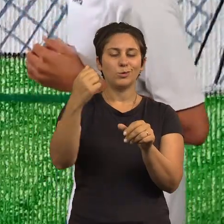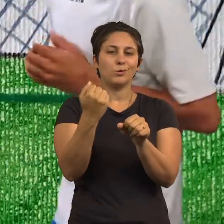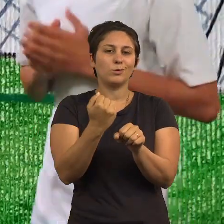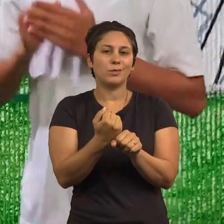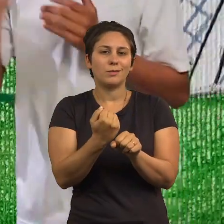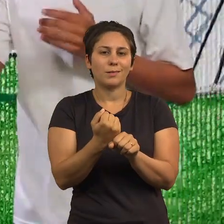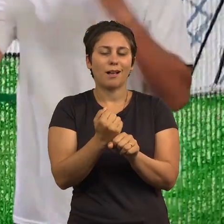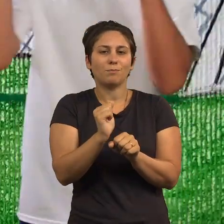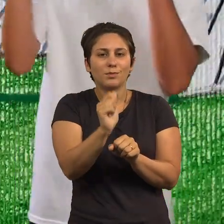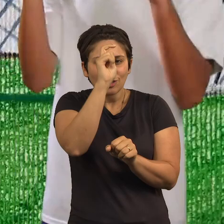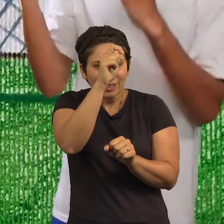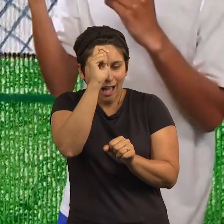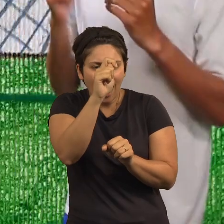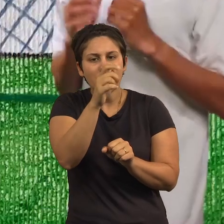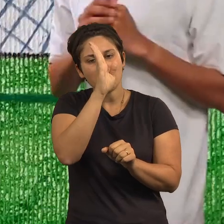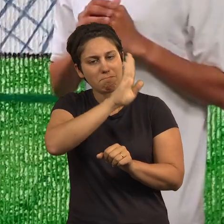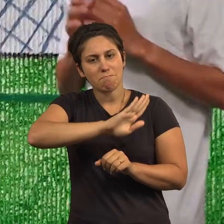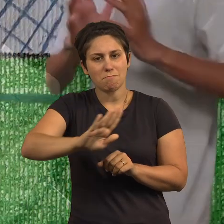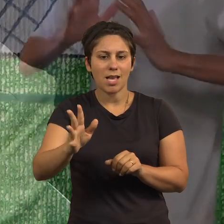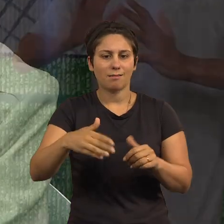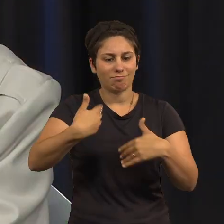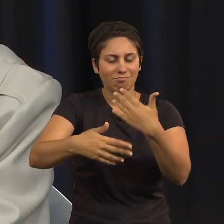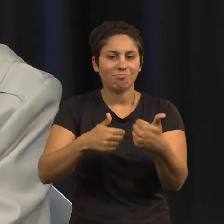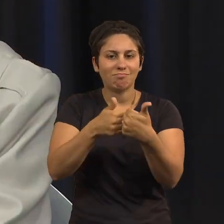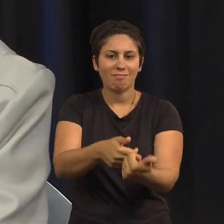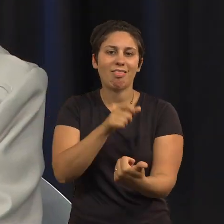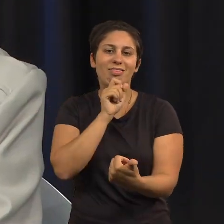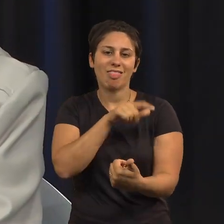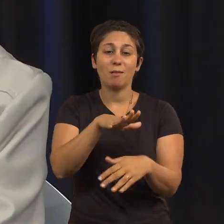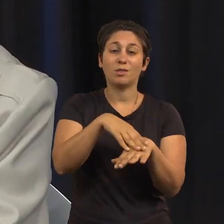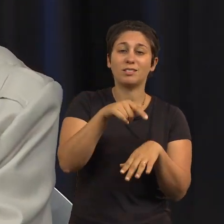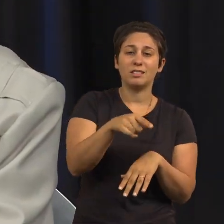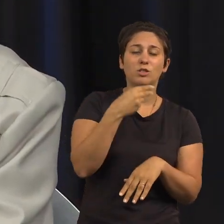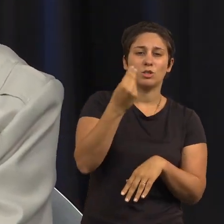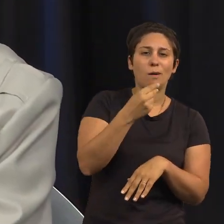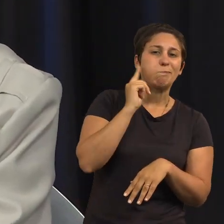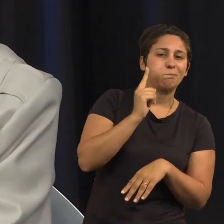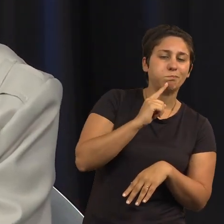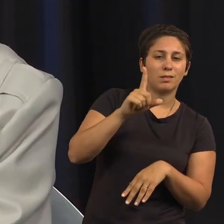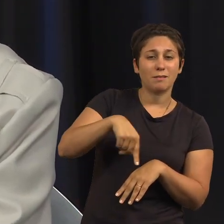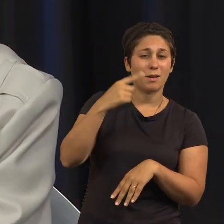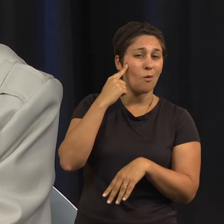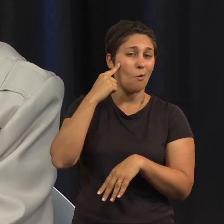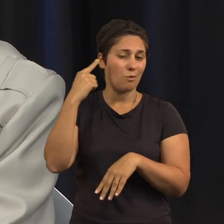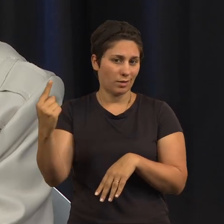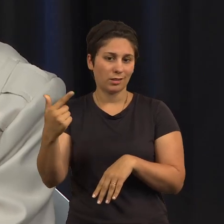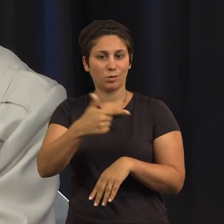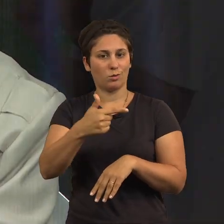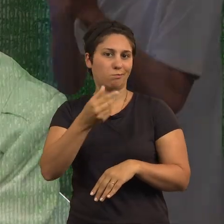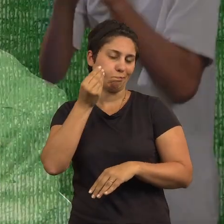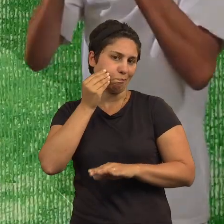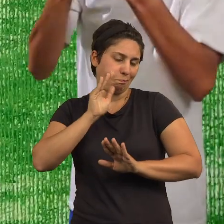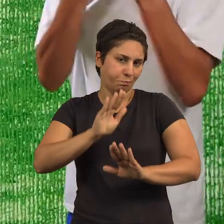contexto de estágio. Portanto, foi importante pôr estes jovens surdos e ouvintes, que era constituída a turma, a